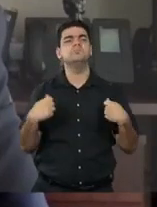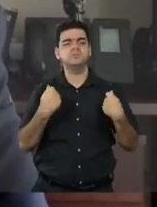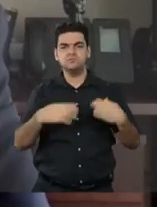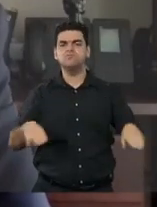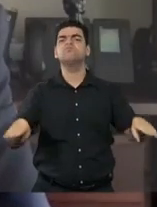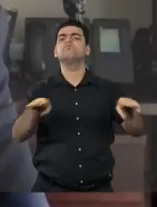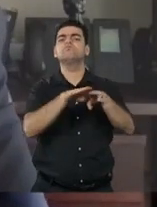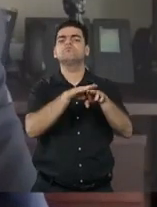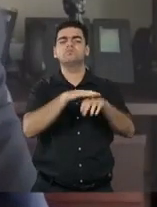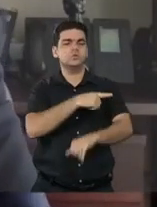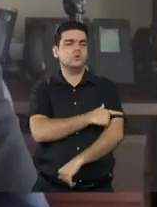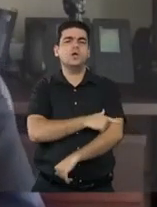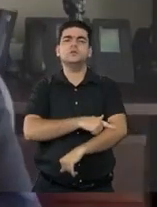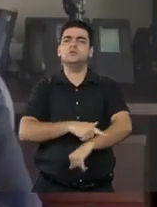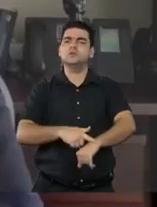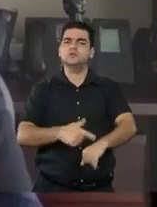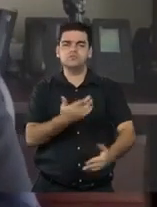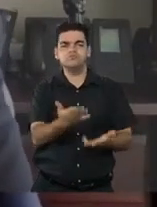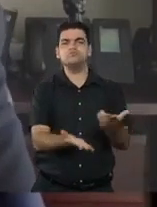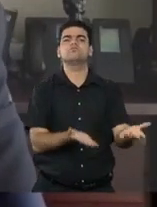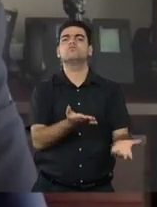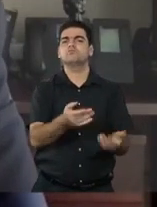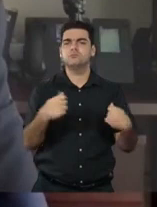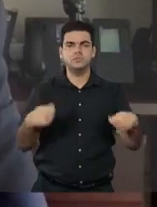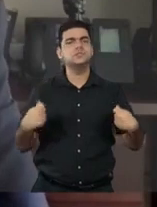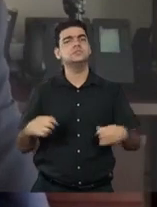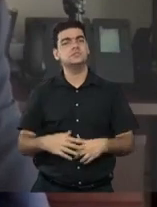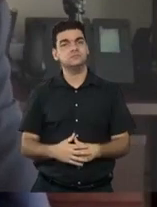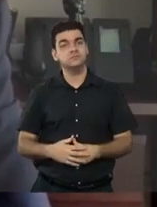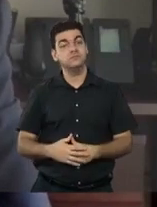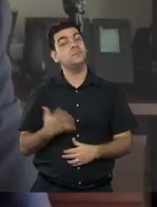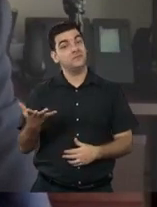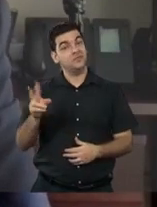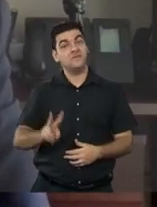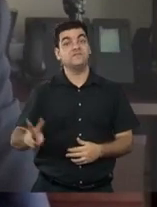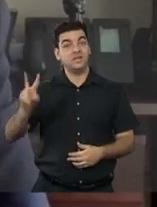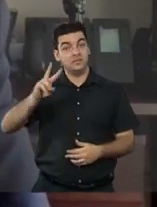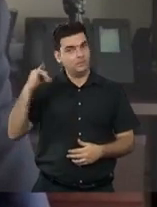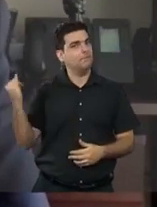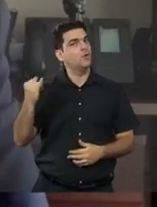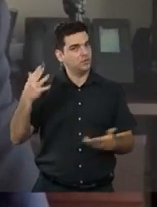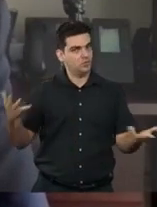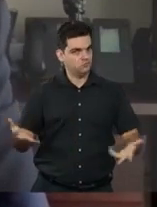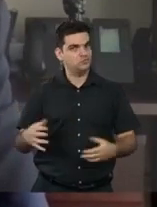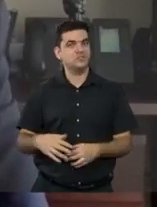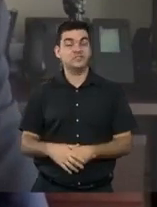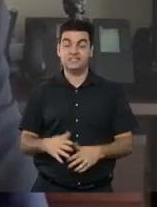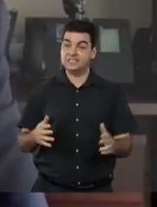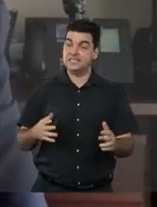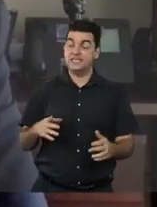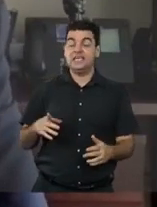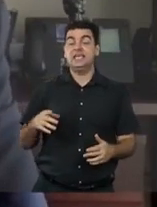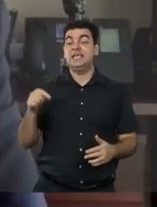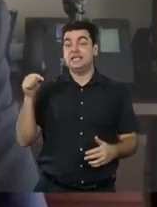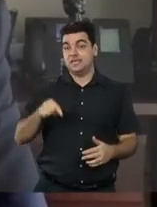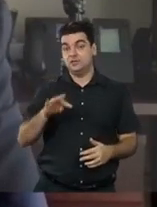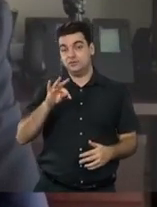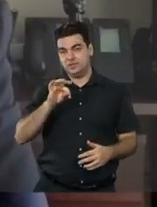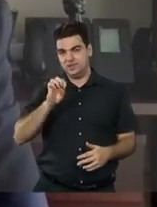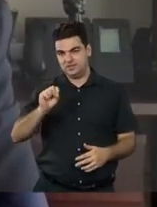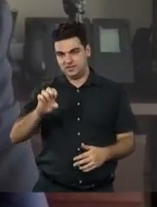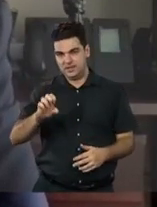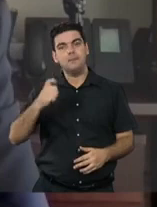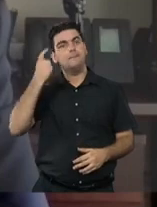com respeito e consideração. Esse é um valor muito caro para todos nós aqui no Tribunal Superior